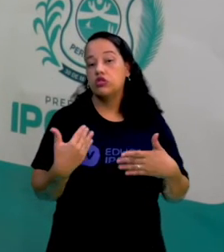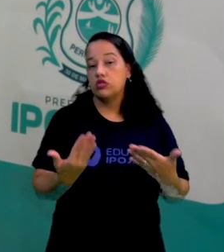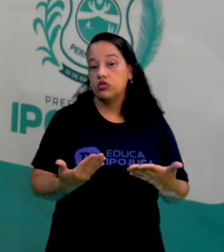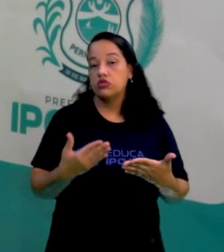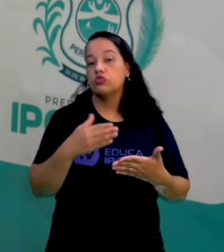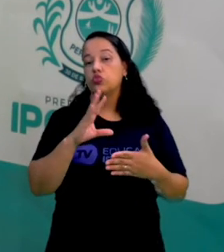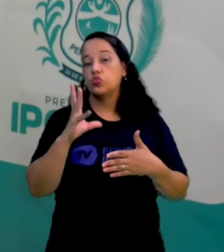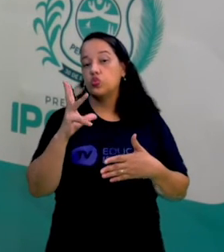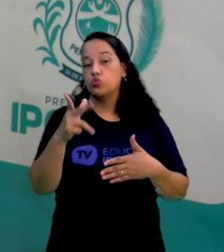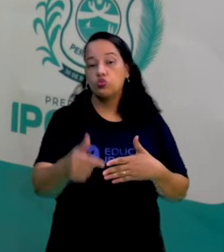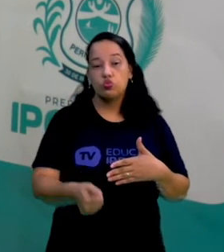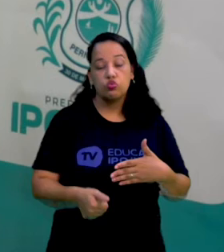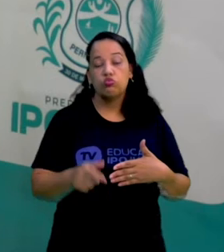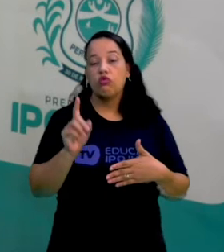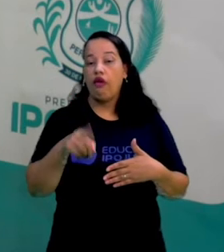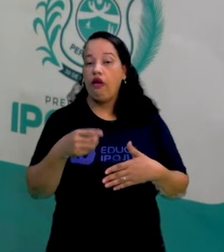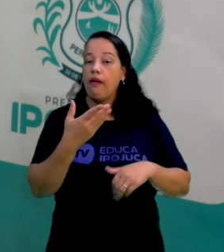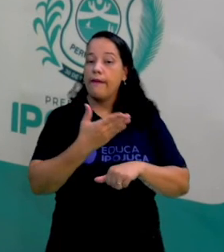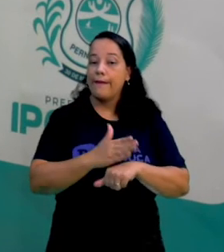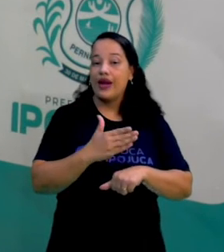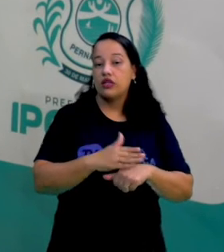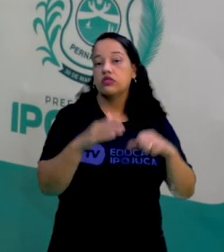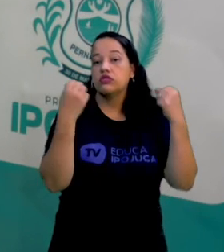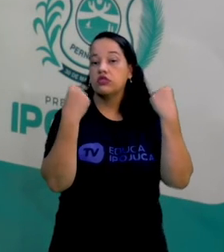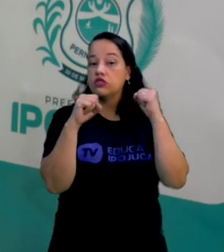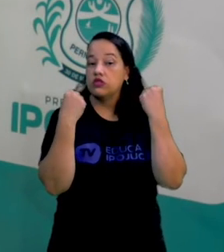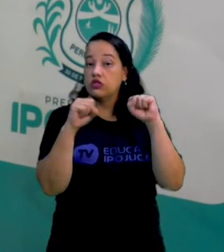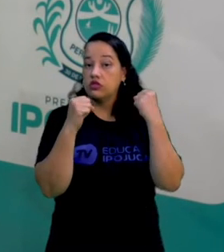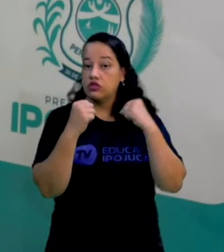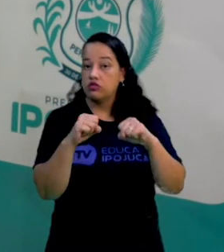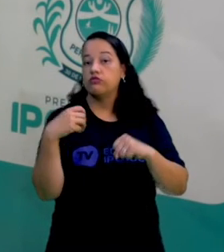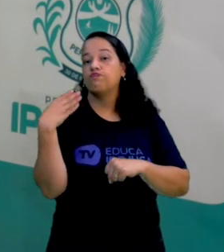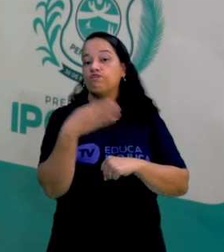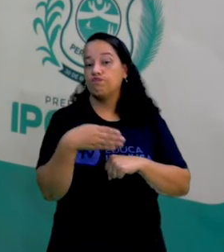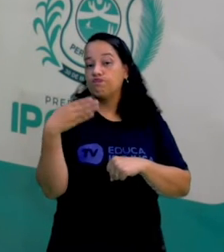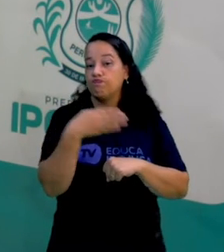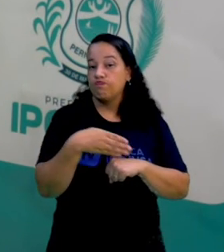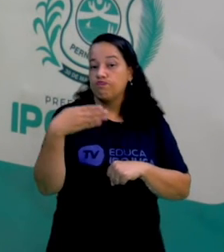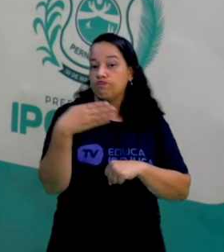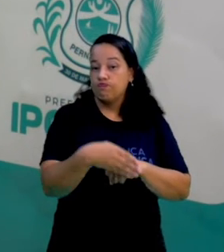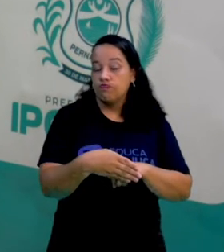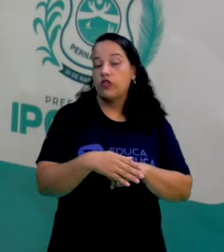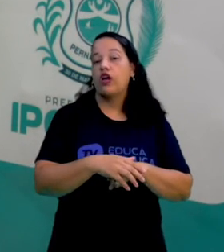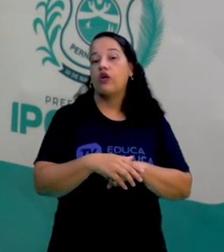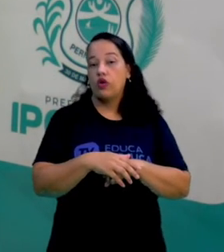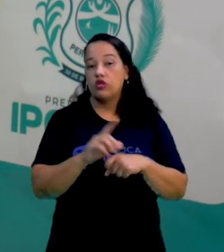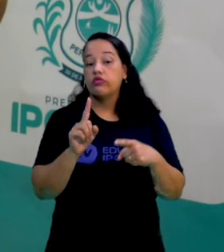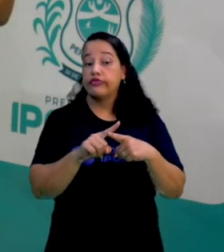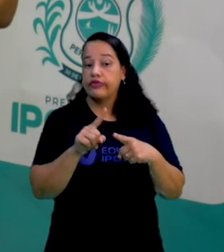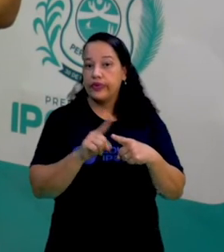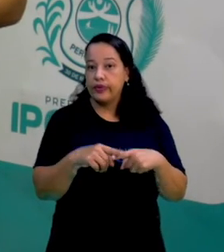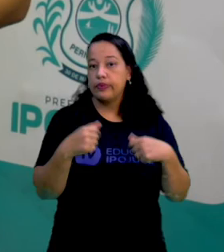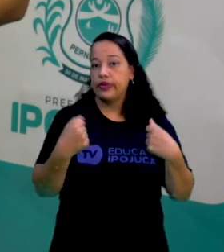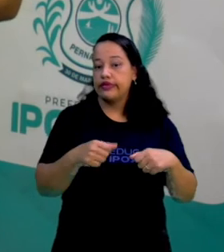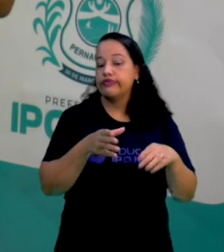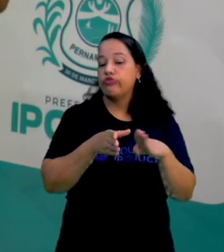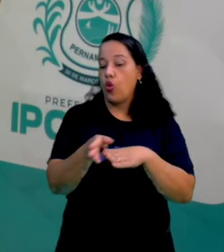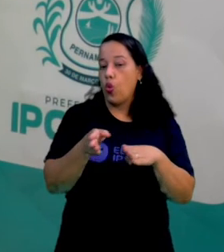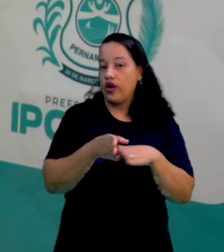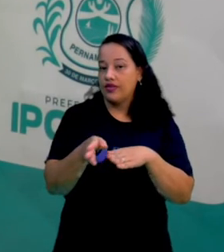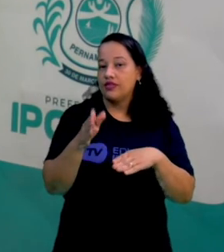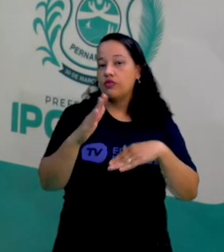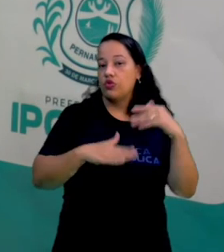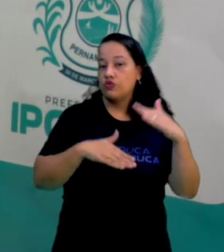vai estar associado à prática constante, regular e bem orientada, tá? Dos exercícios